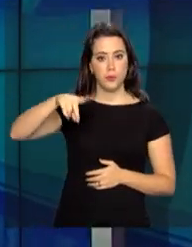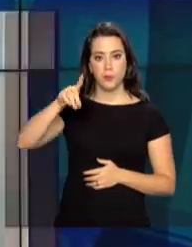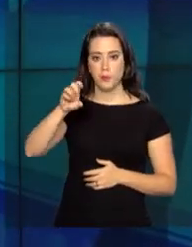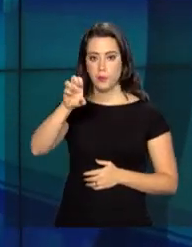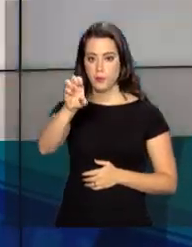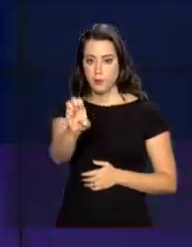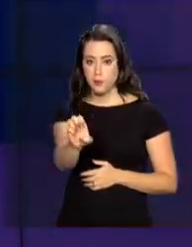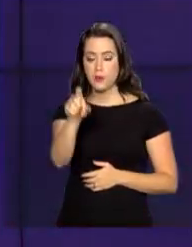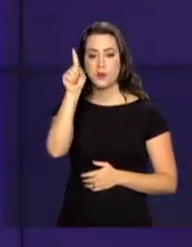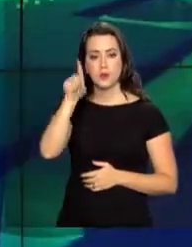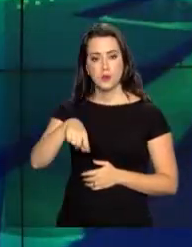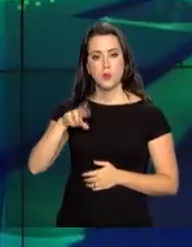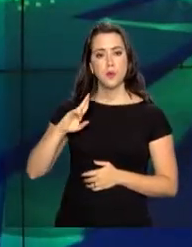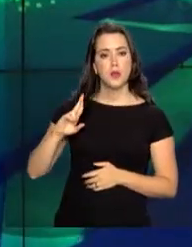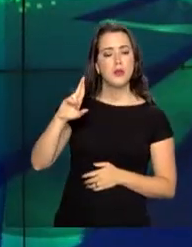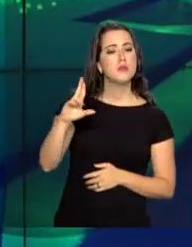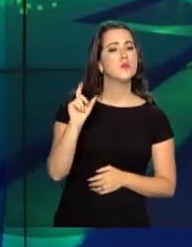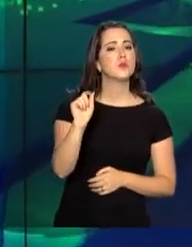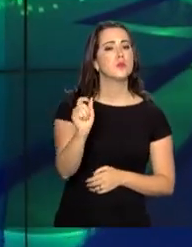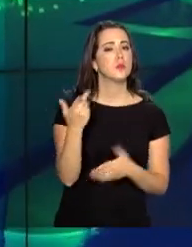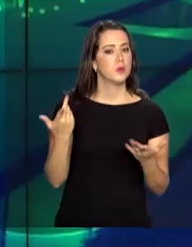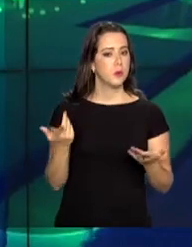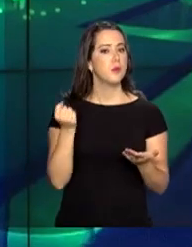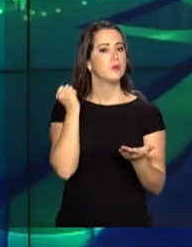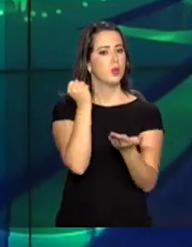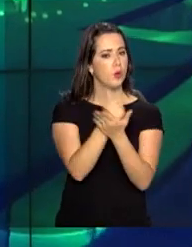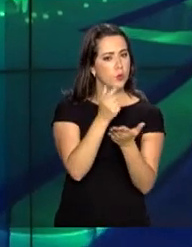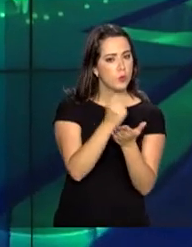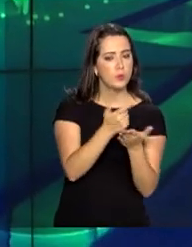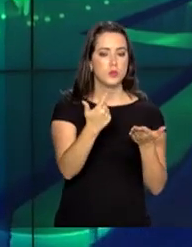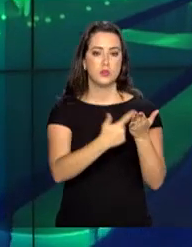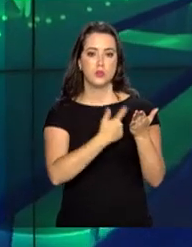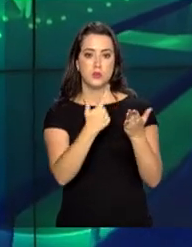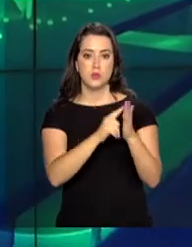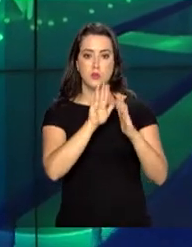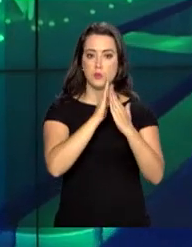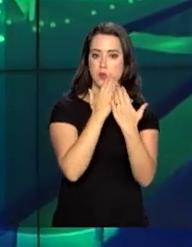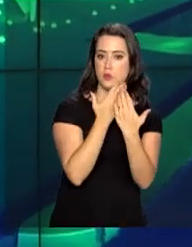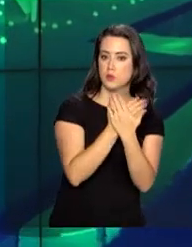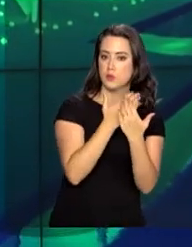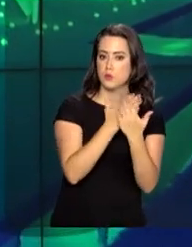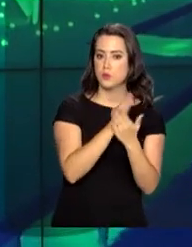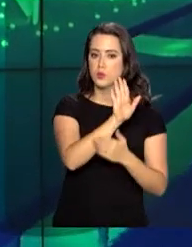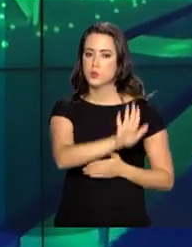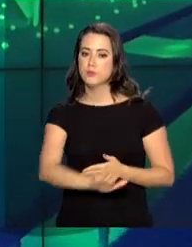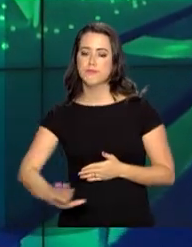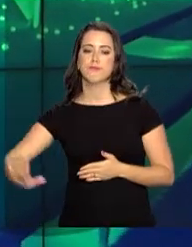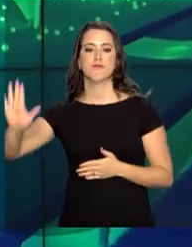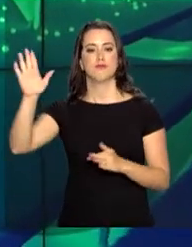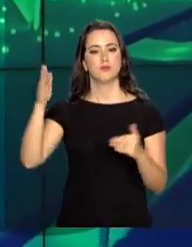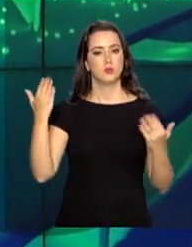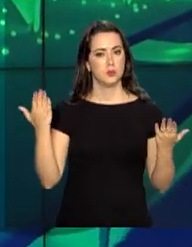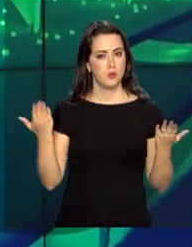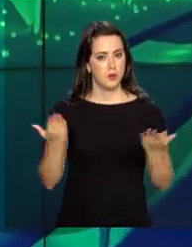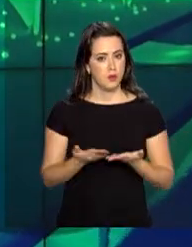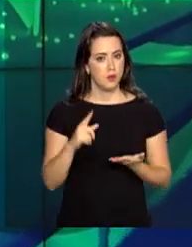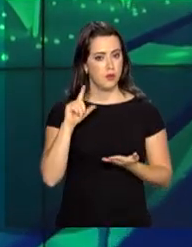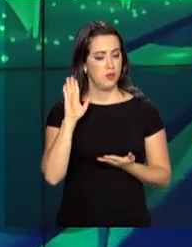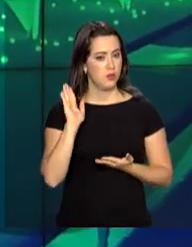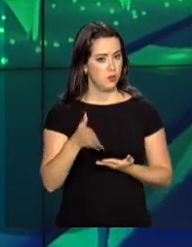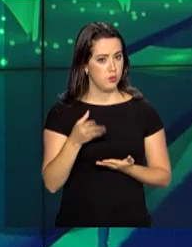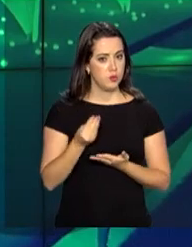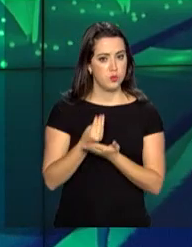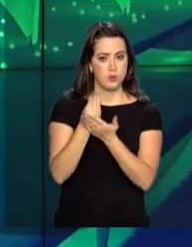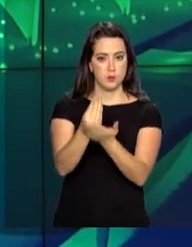de Desenvolvimento da Educação é responsável por garantir a compra de livros didáticos para escolas públicas de todo o país.